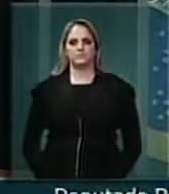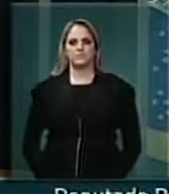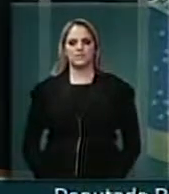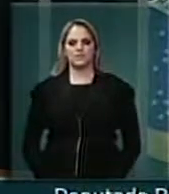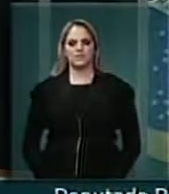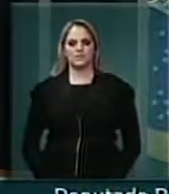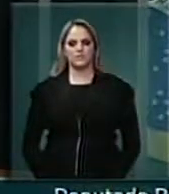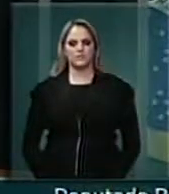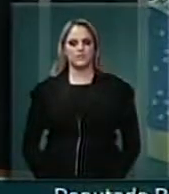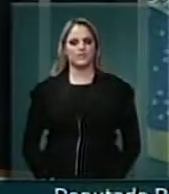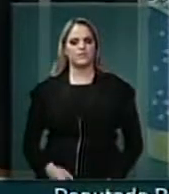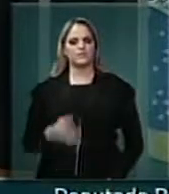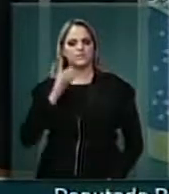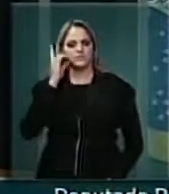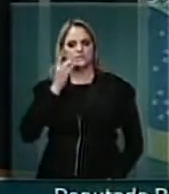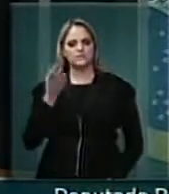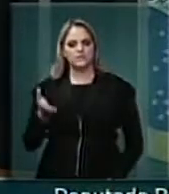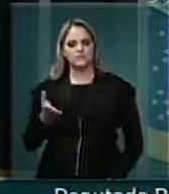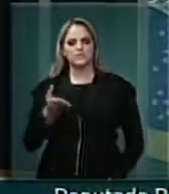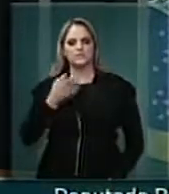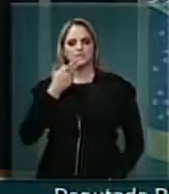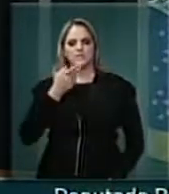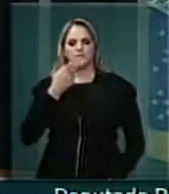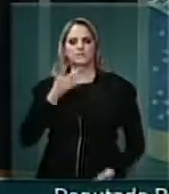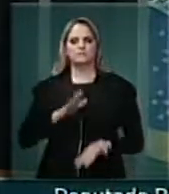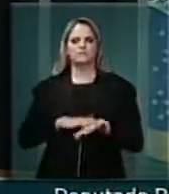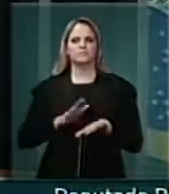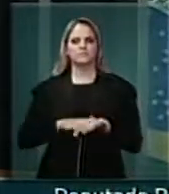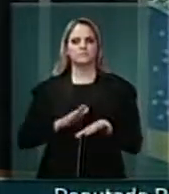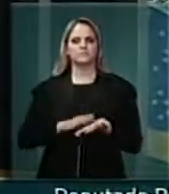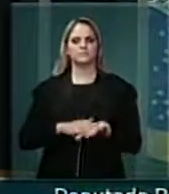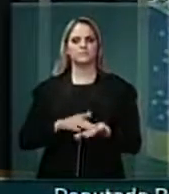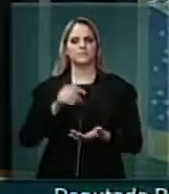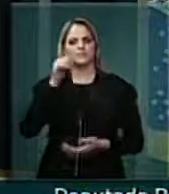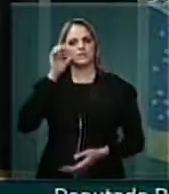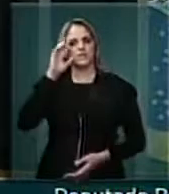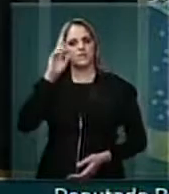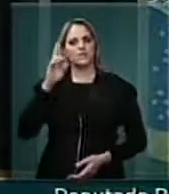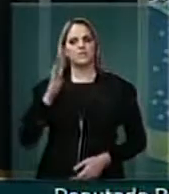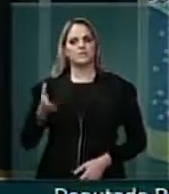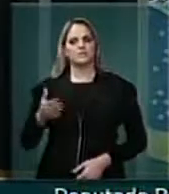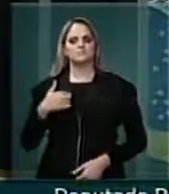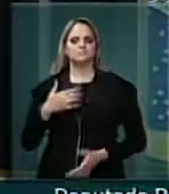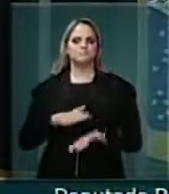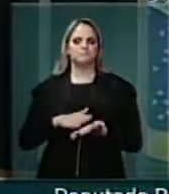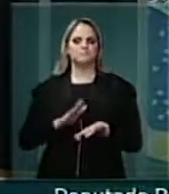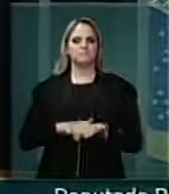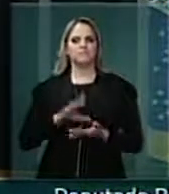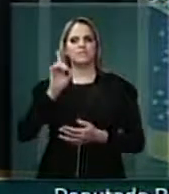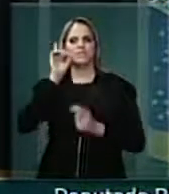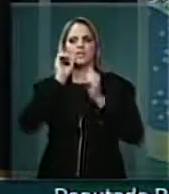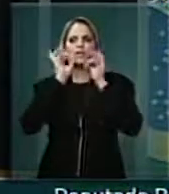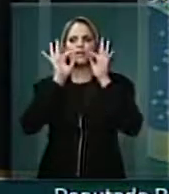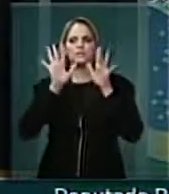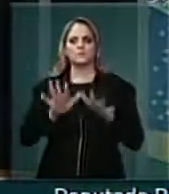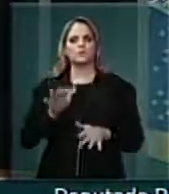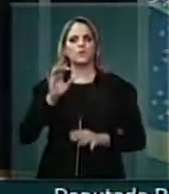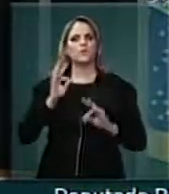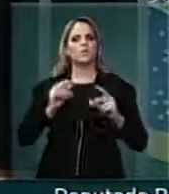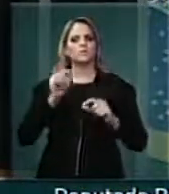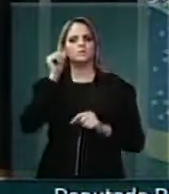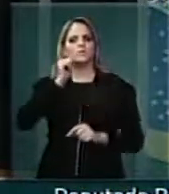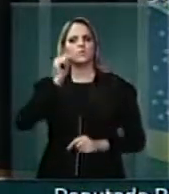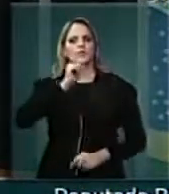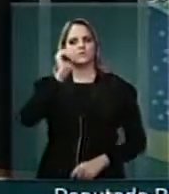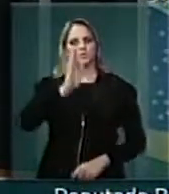Capibiribe, a V. Exª, as minhas homenagens, a V. Exª, os meus aplausos. Que Deus abençoe todas as mulheres